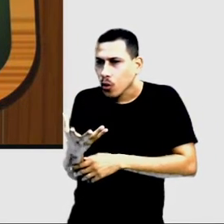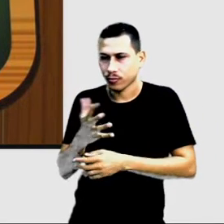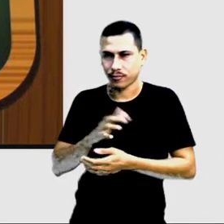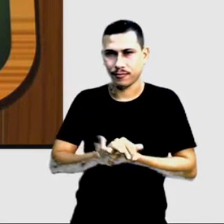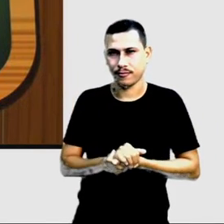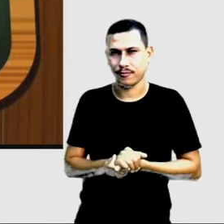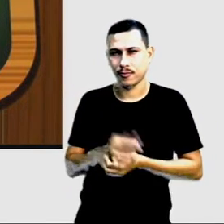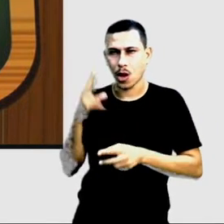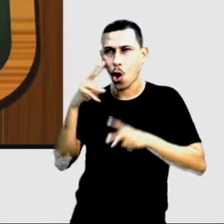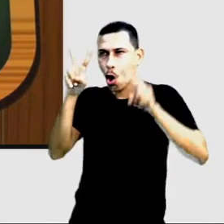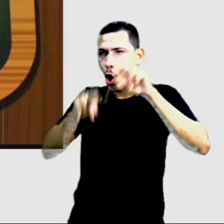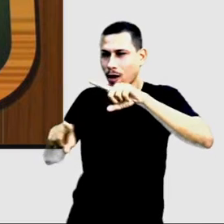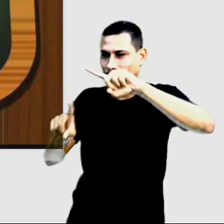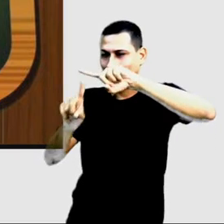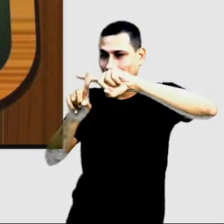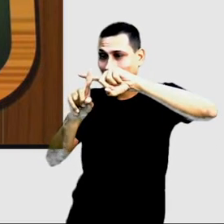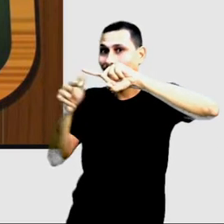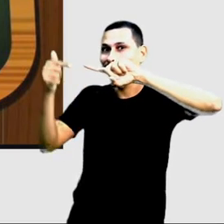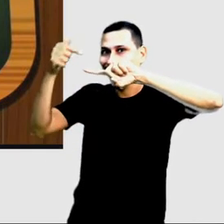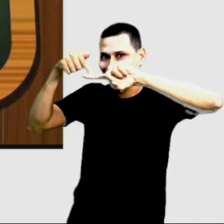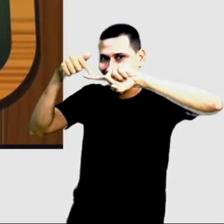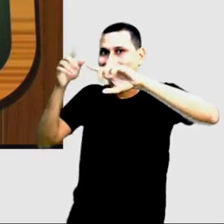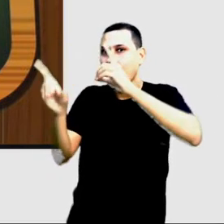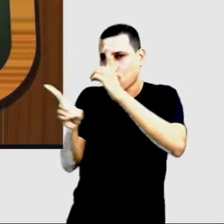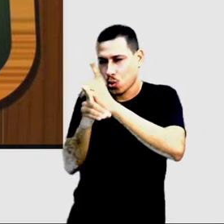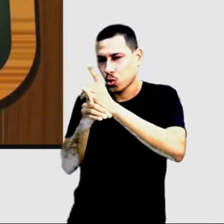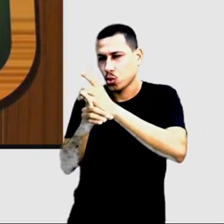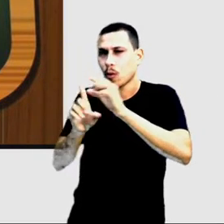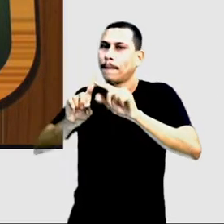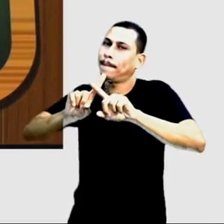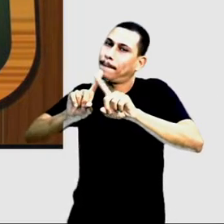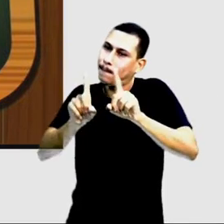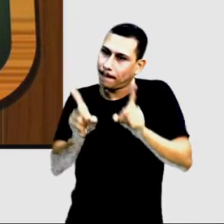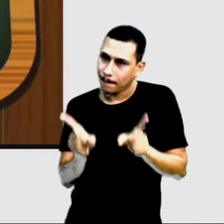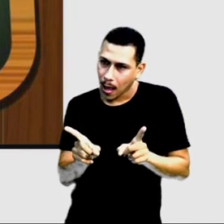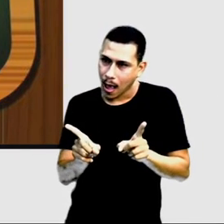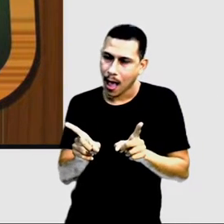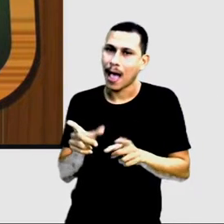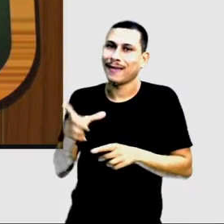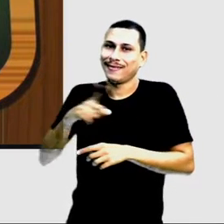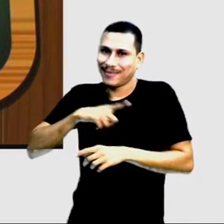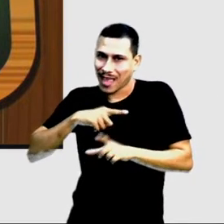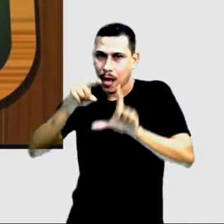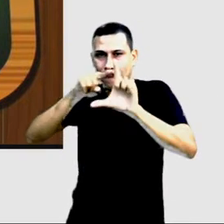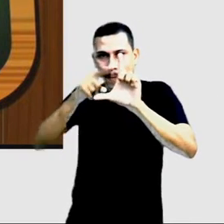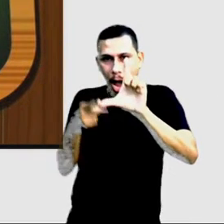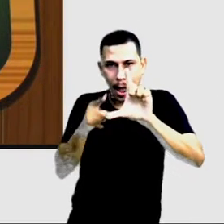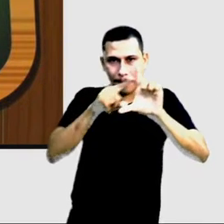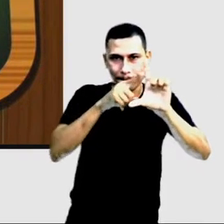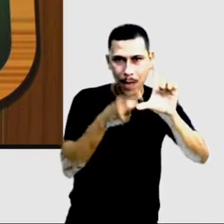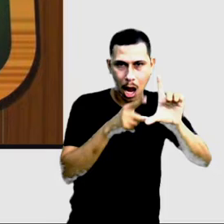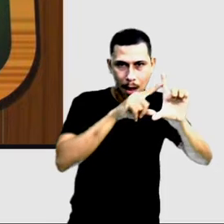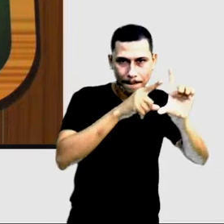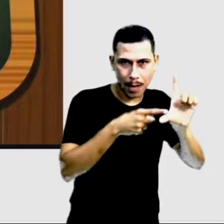Elas possuem um ponto em comum. Mas, elas possuem os ângulos de 90 graus.